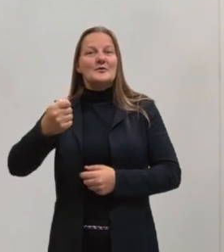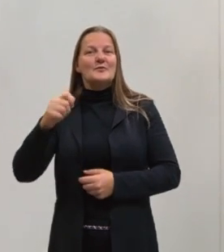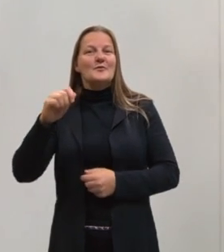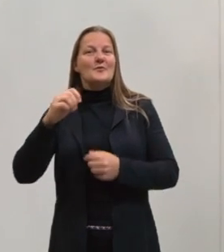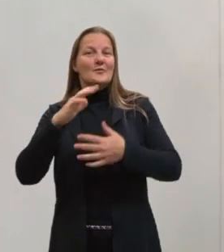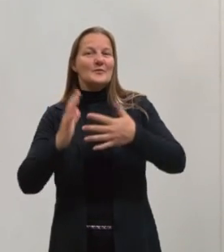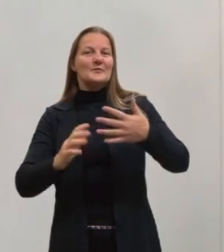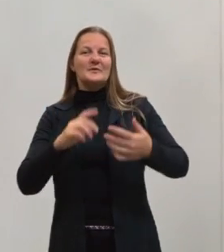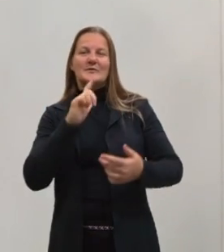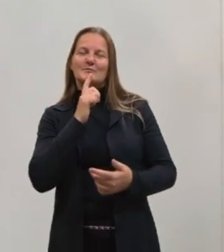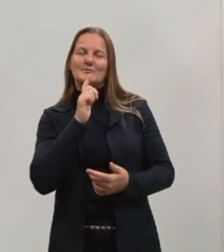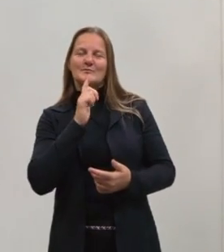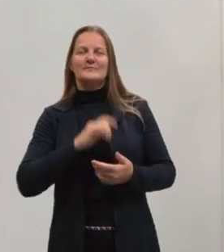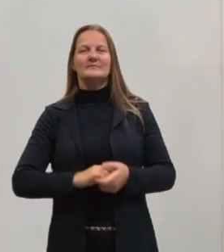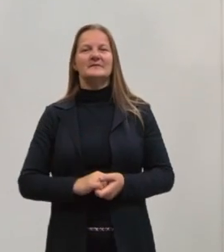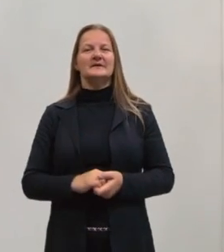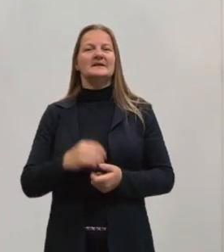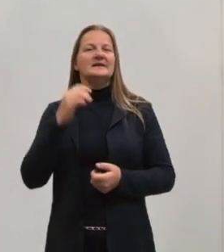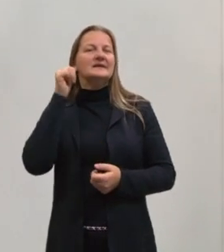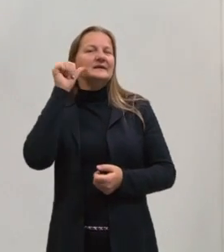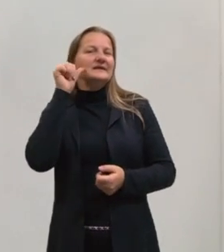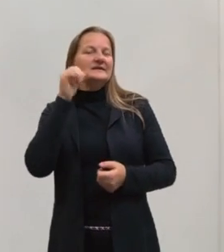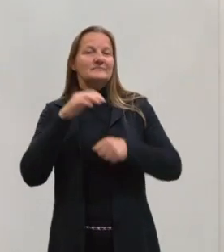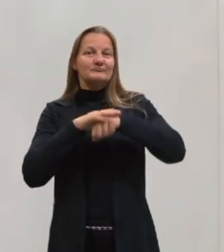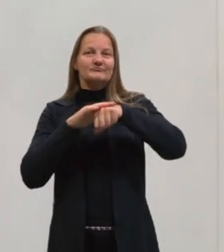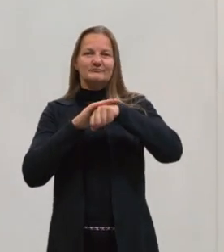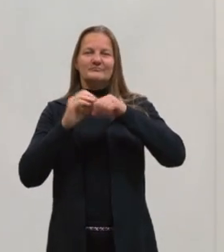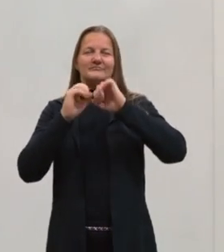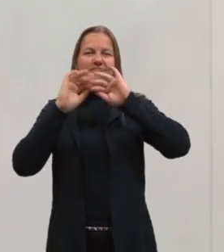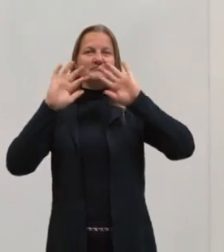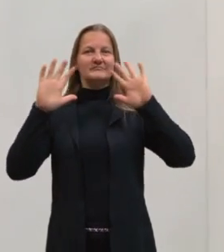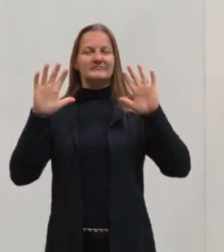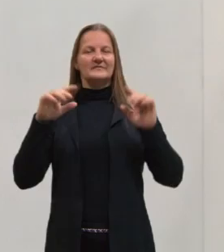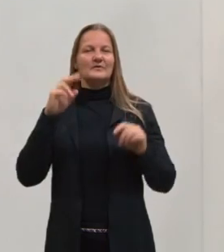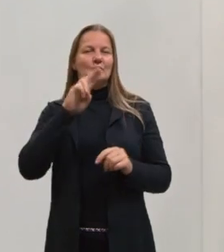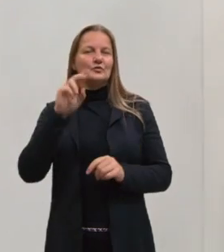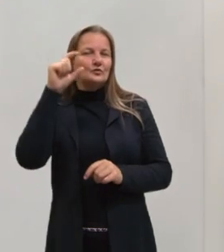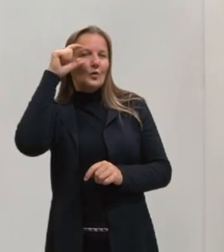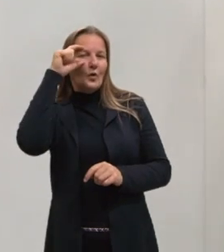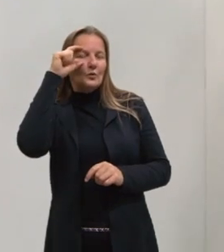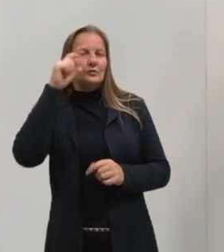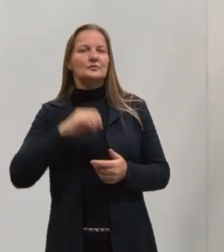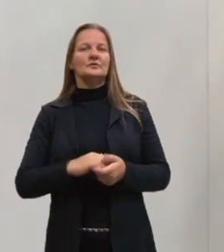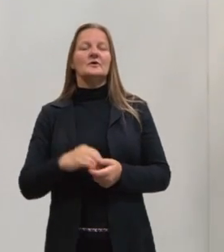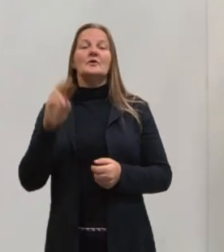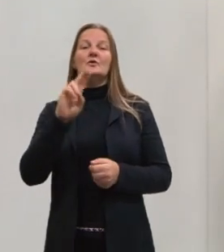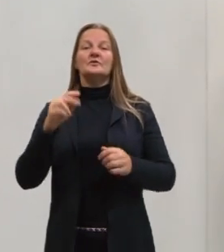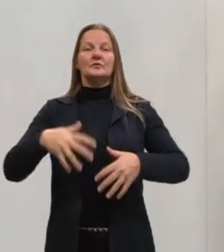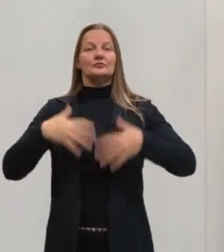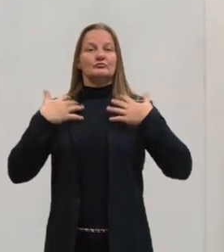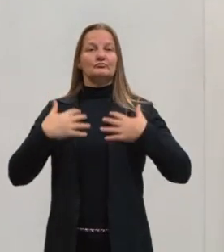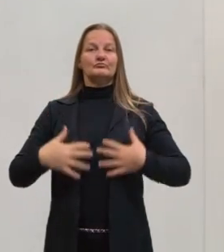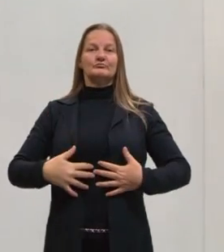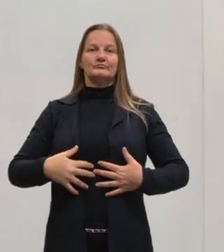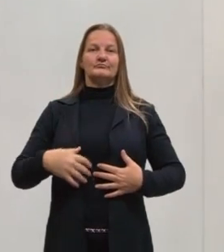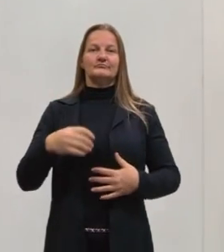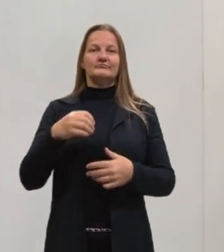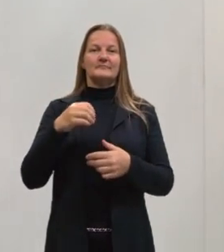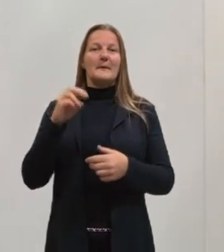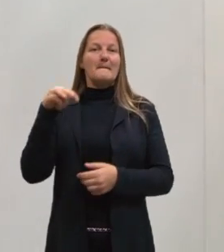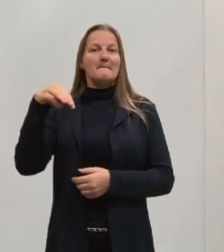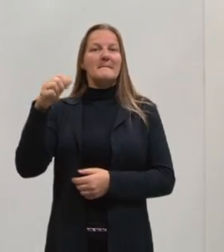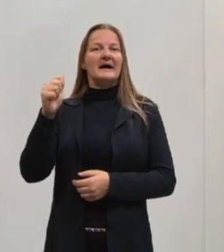mulher branca, de pele clara, cabelos e olhos castanhos, uso óculos, estou vestindo a camiseta do pré-ENEM na cor